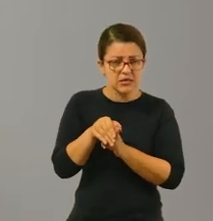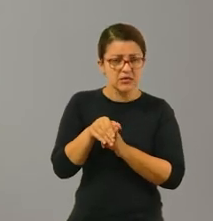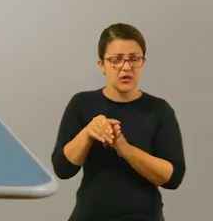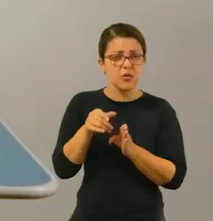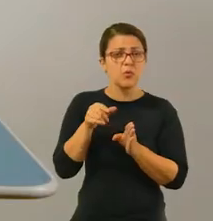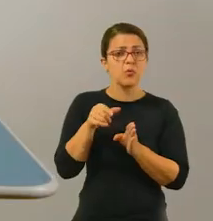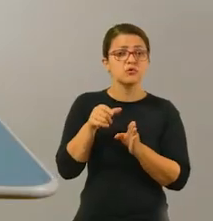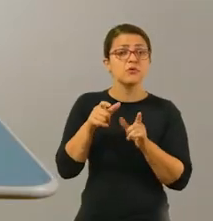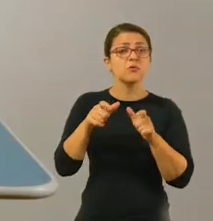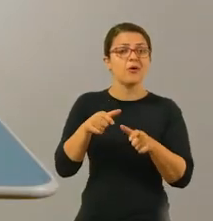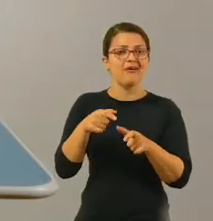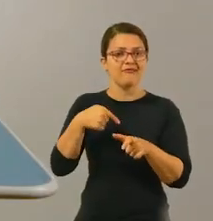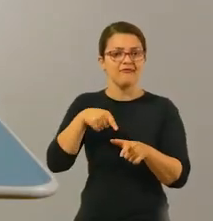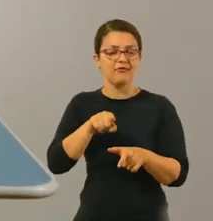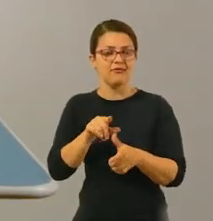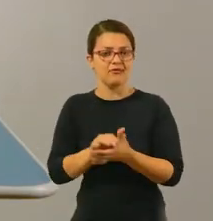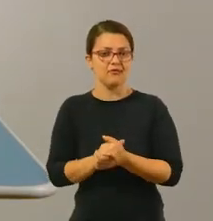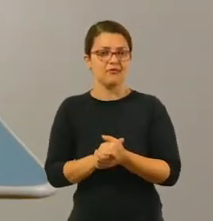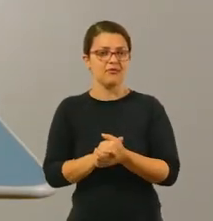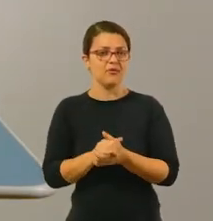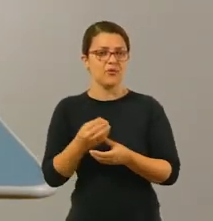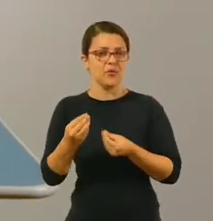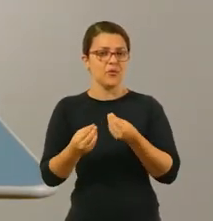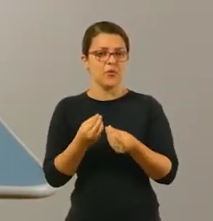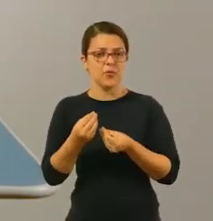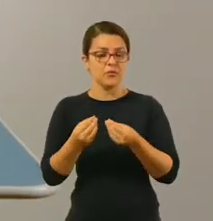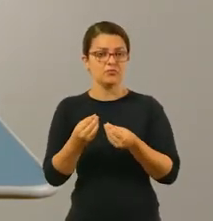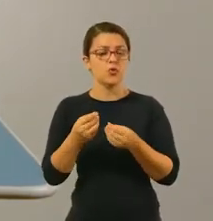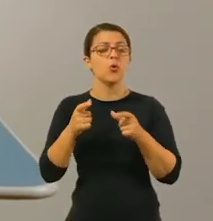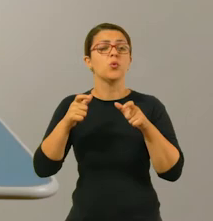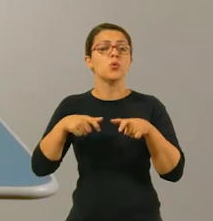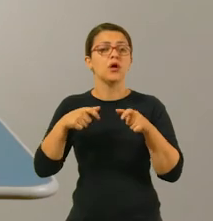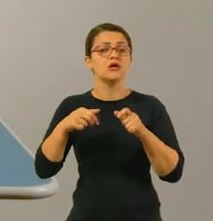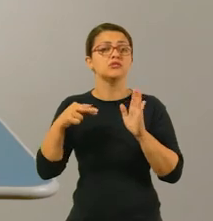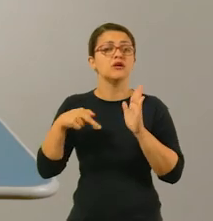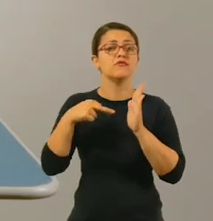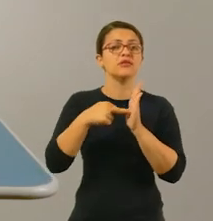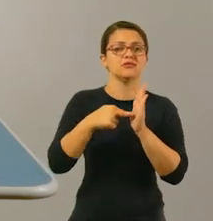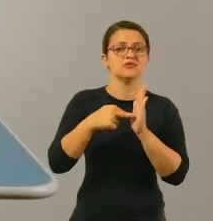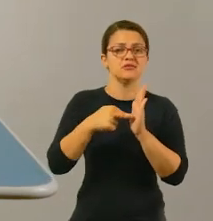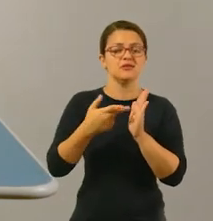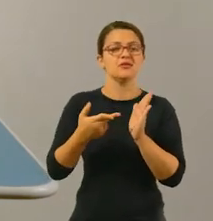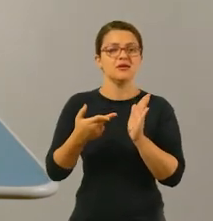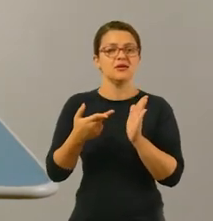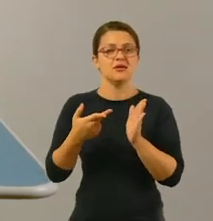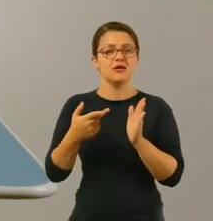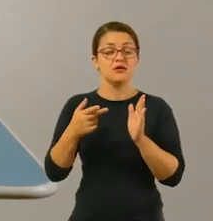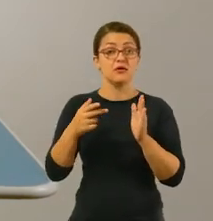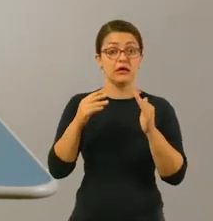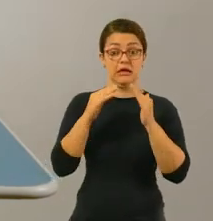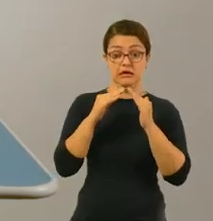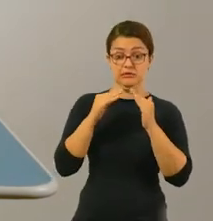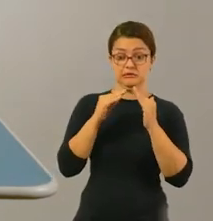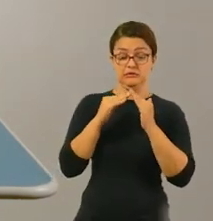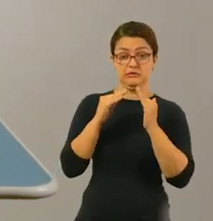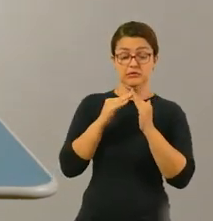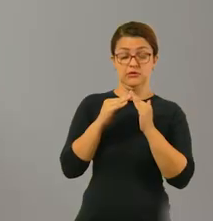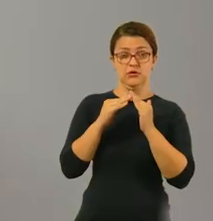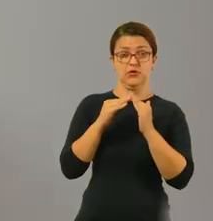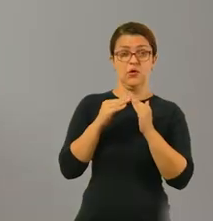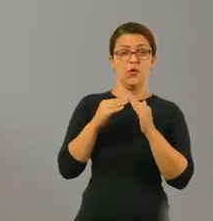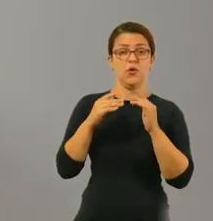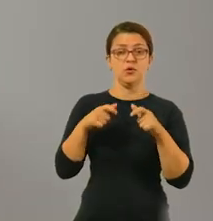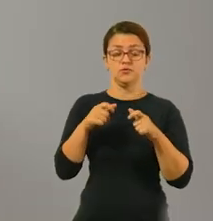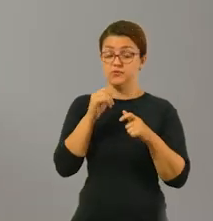determinado lugar. E é isso que vocês vão registrar no caderno, o ponto de referência em relação à casa de vocês.